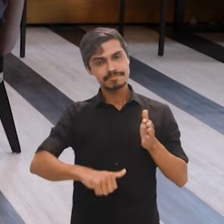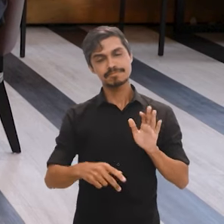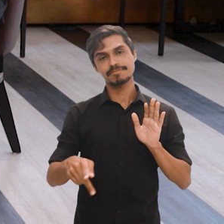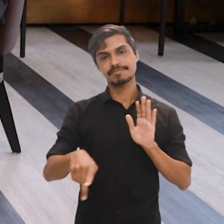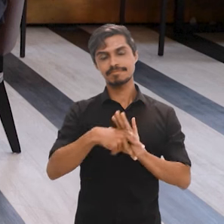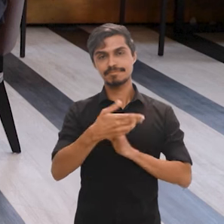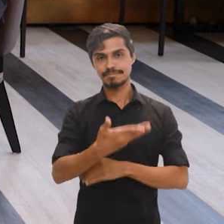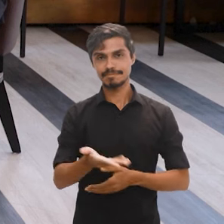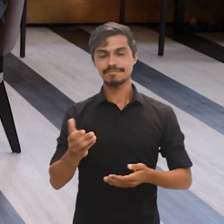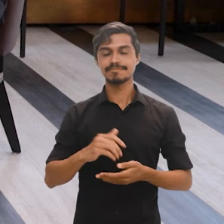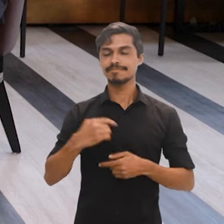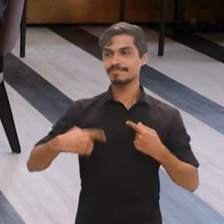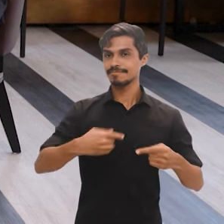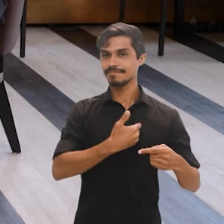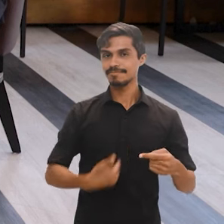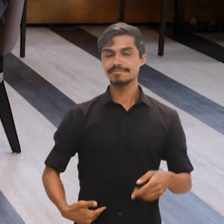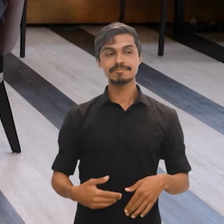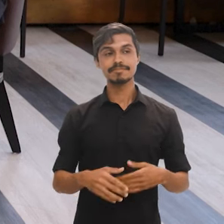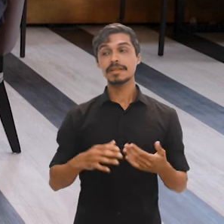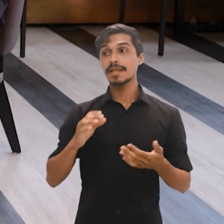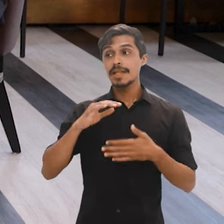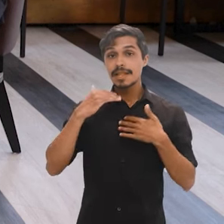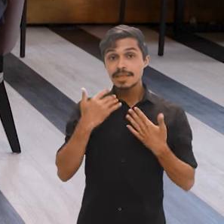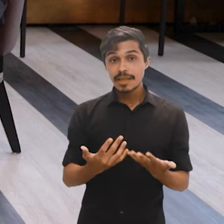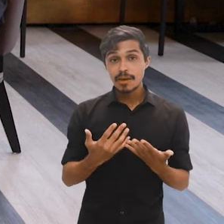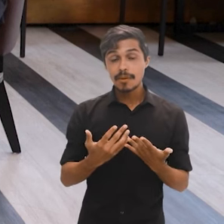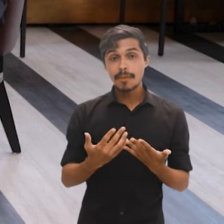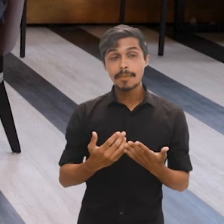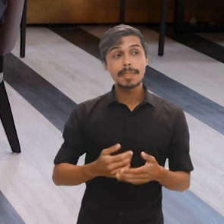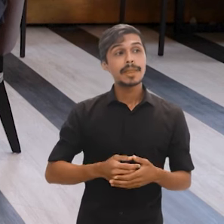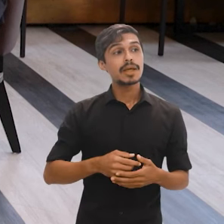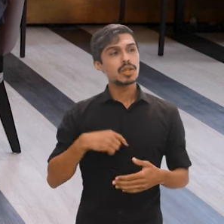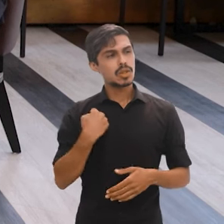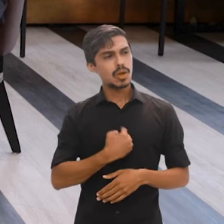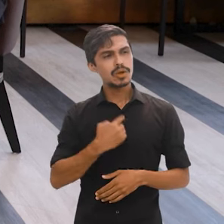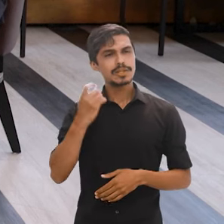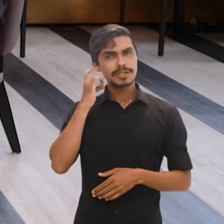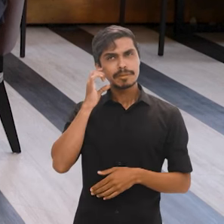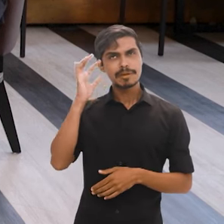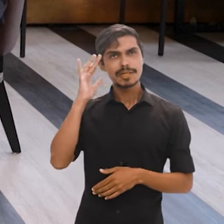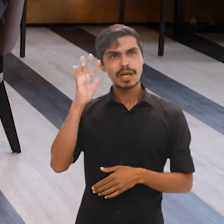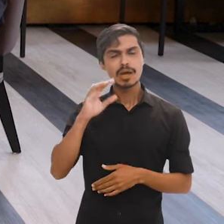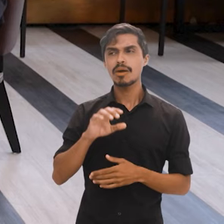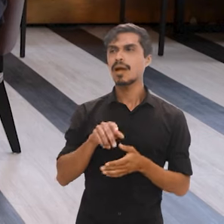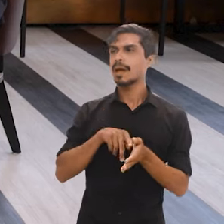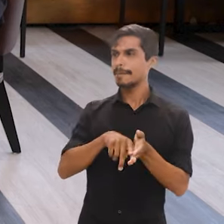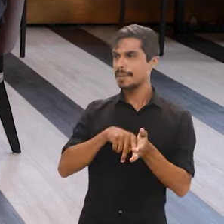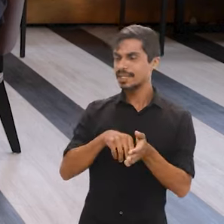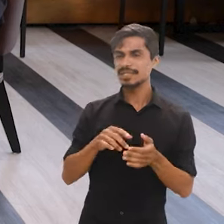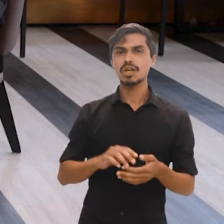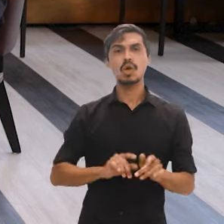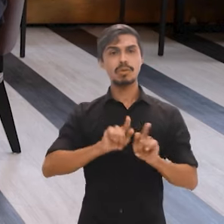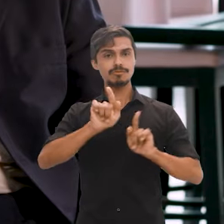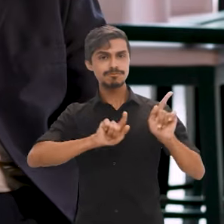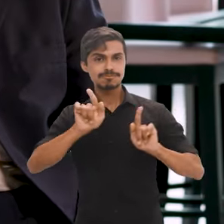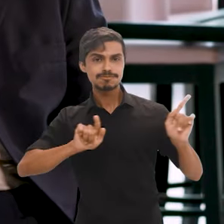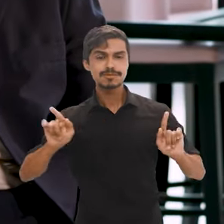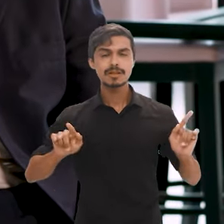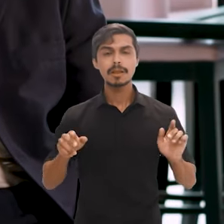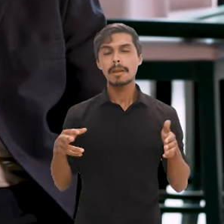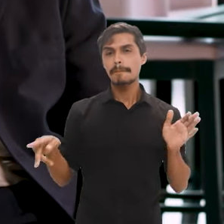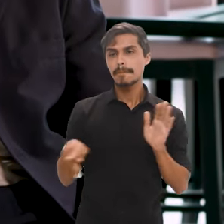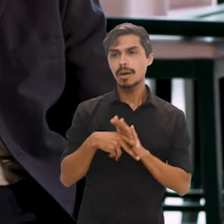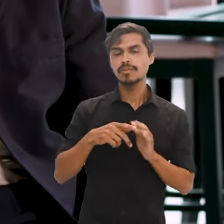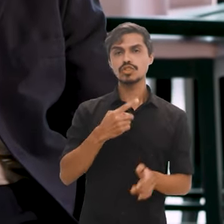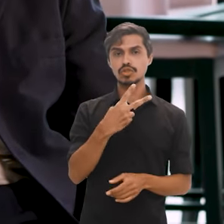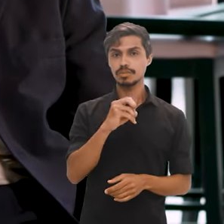políticas públicas. Bacana. E quando a gente fala IBGE, a primeira coisa que vem à mente é o censo, né? Recentemente, até tivemos o de